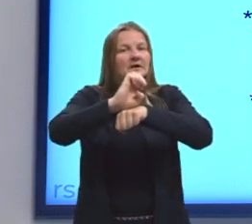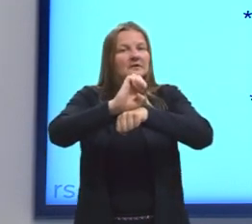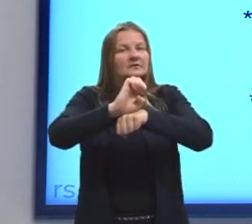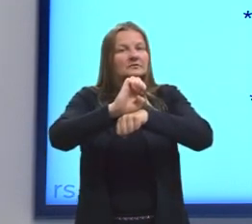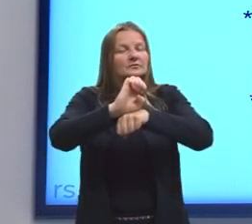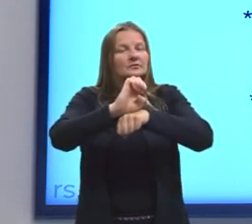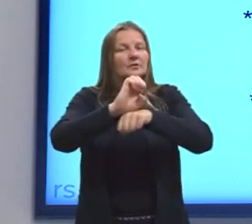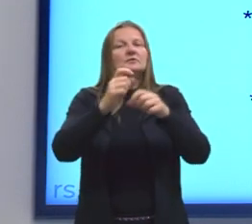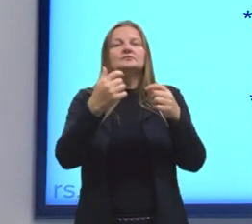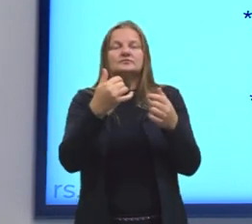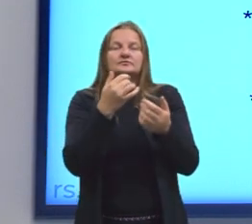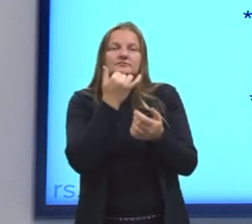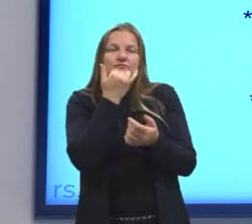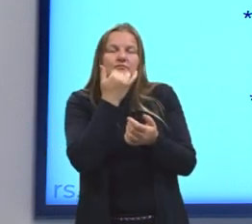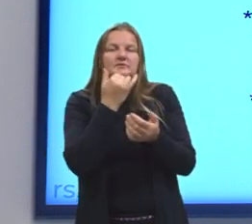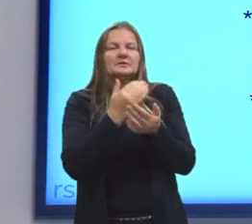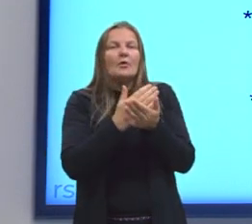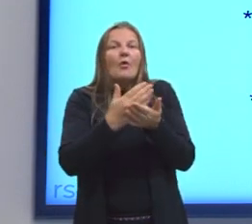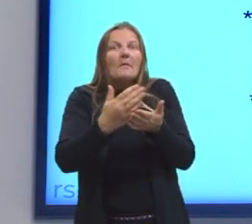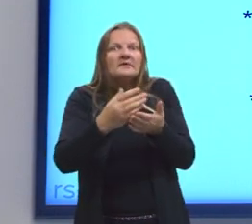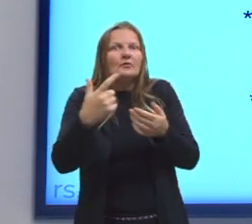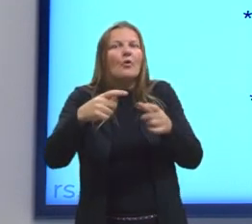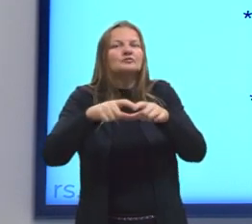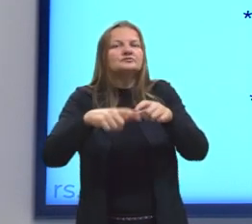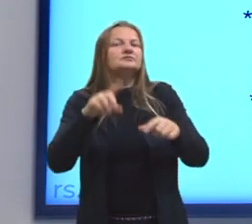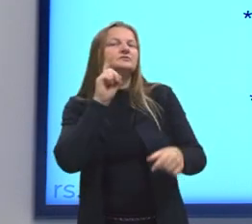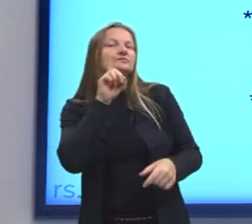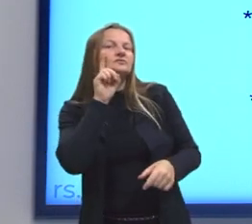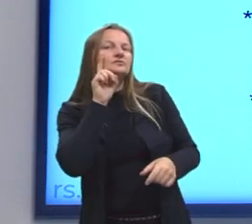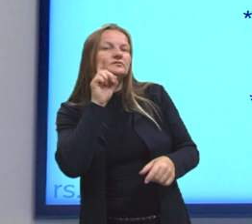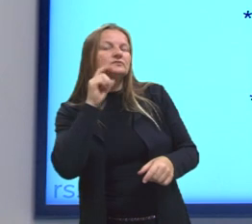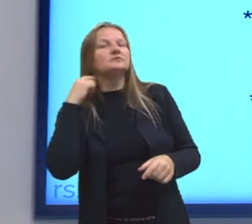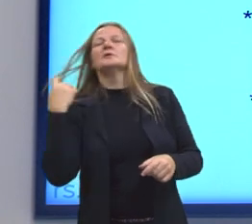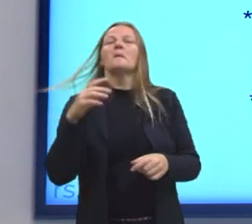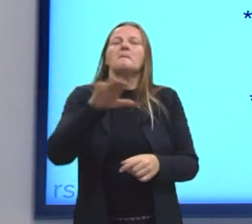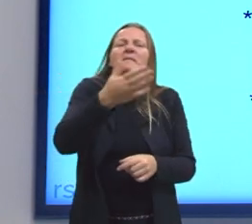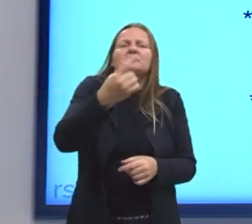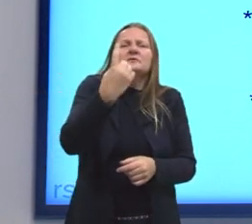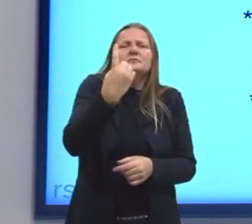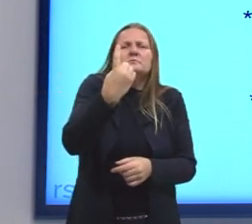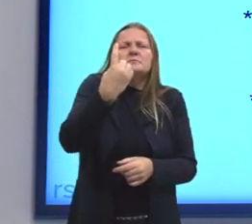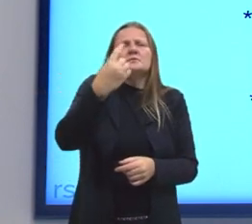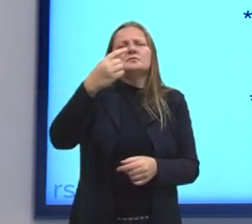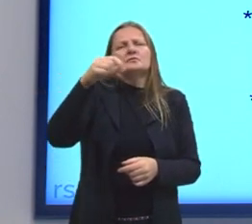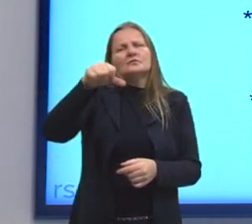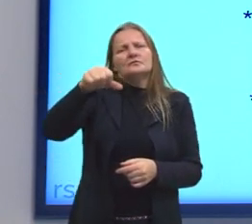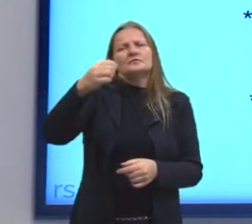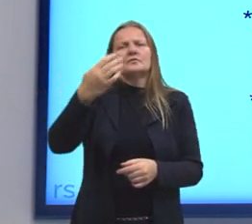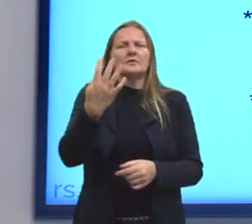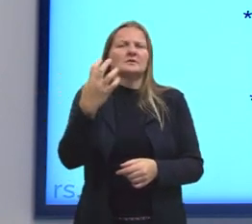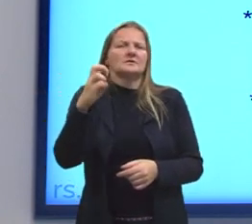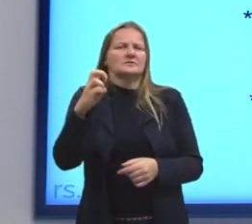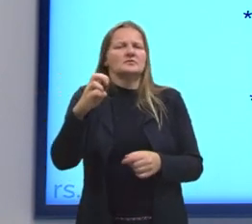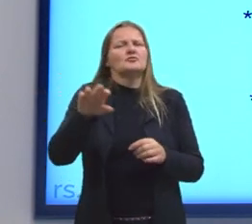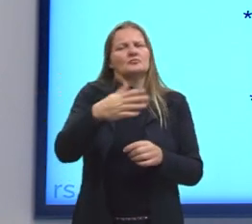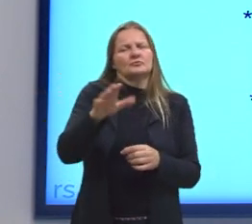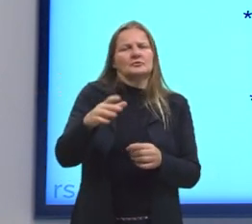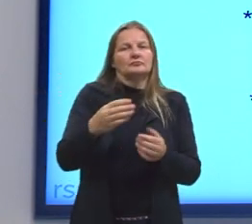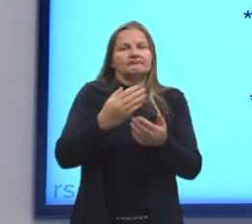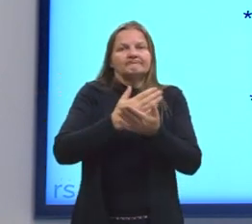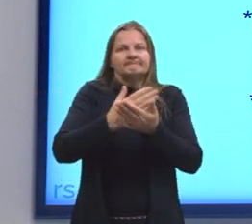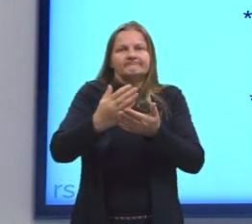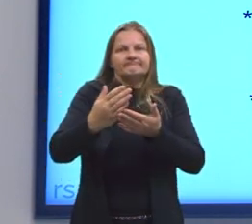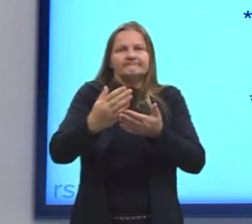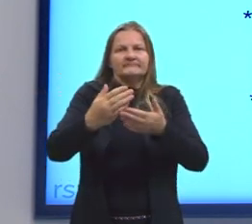década de quando? 50. 45, terminou a Segunda Guerra Mundial. 44, 45. Então, também, aqui são